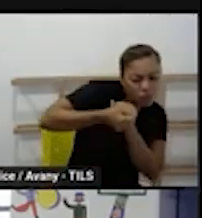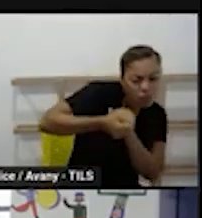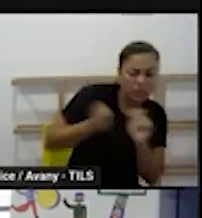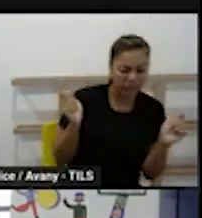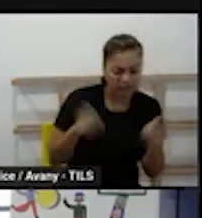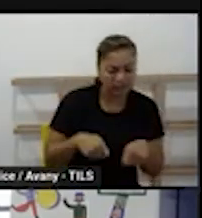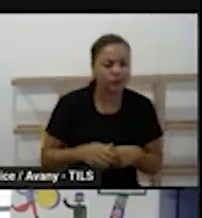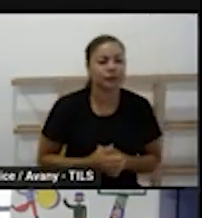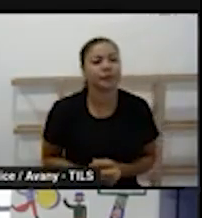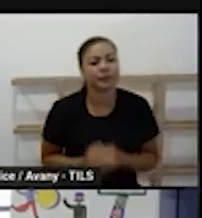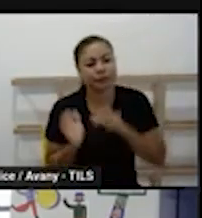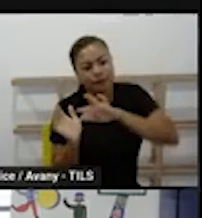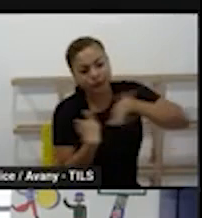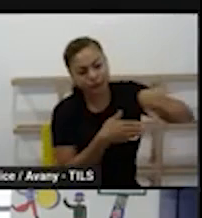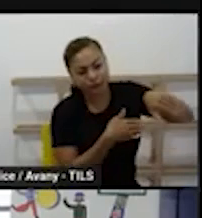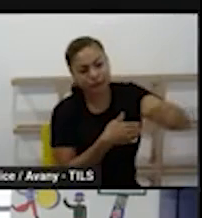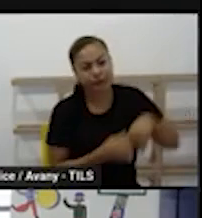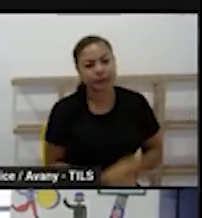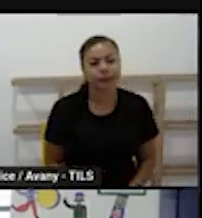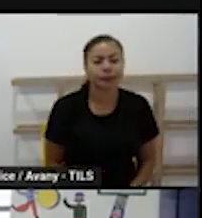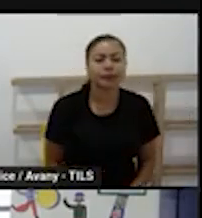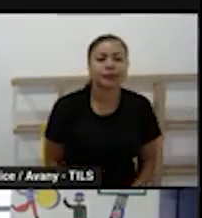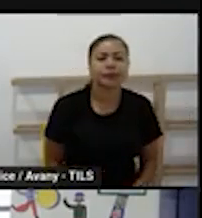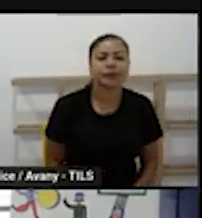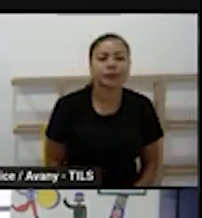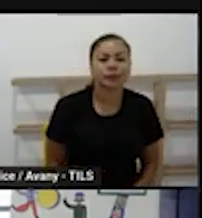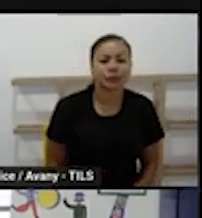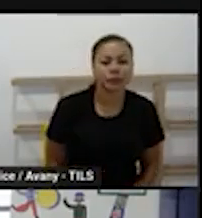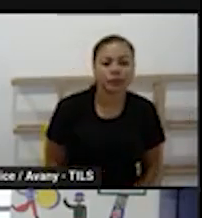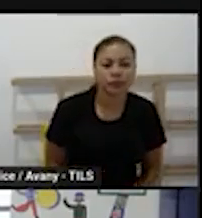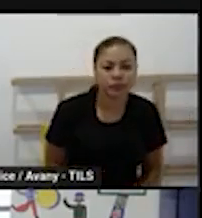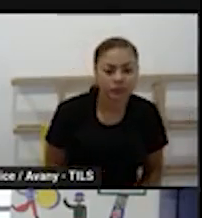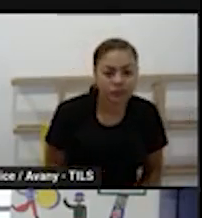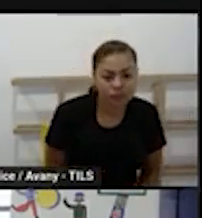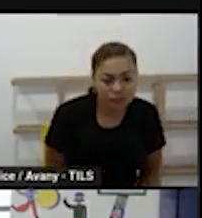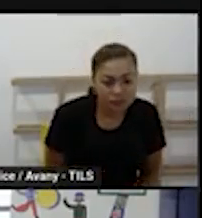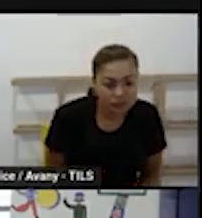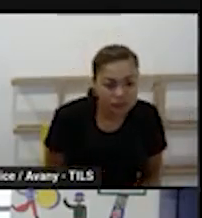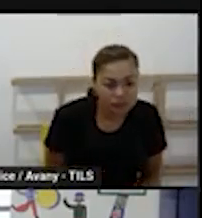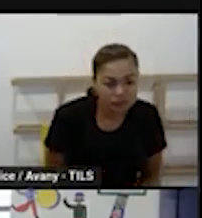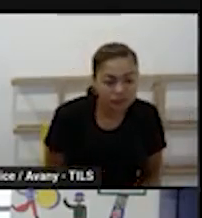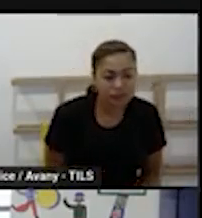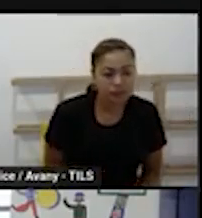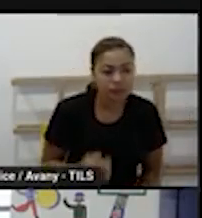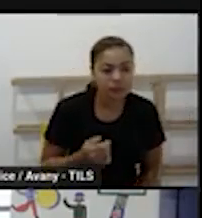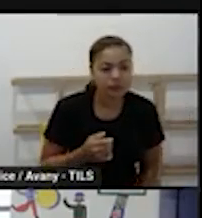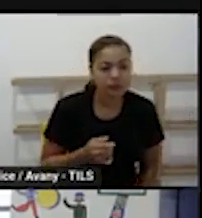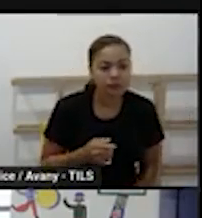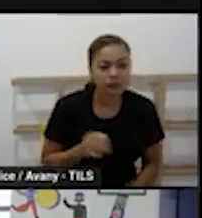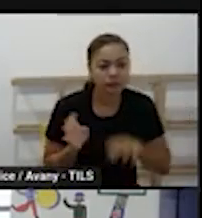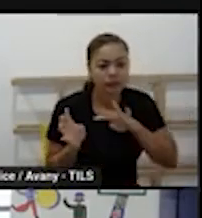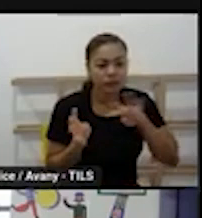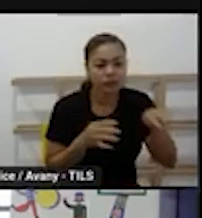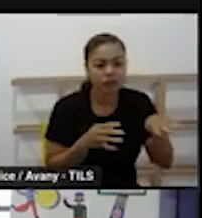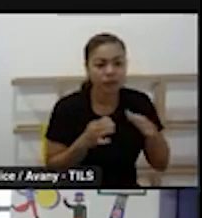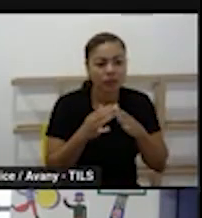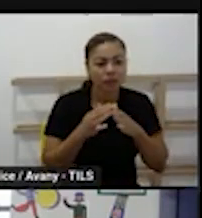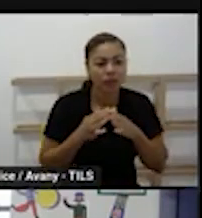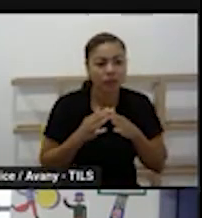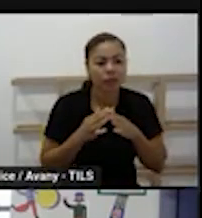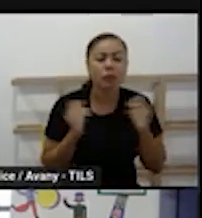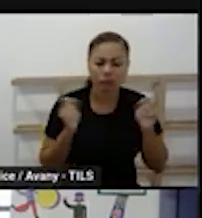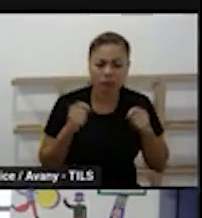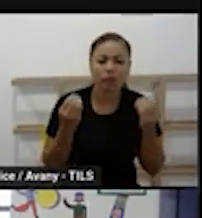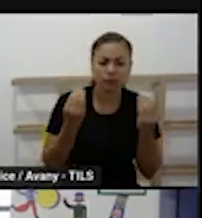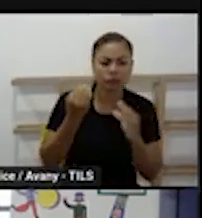pode passar a minha C está pedindo os slides a gente pode disponibilizar sim a gente